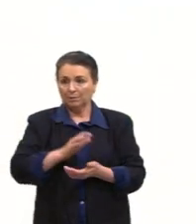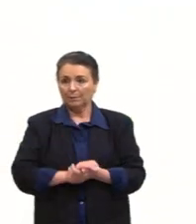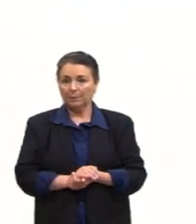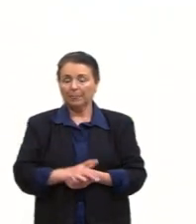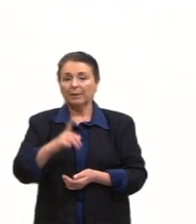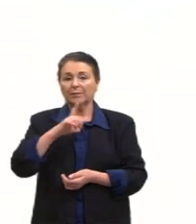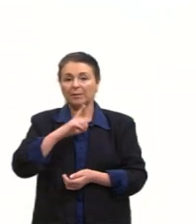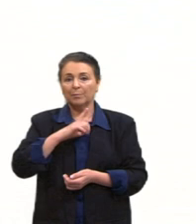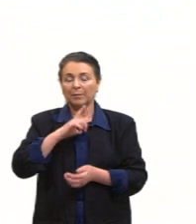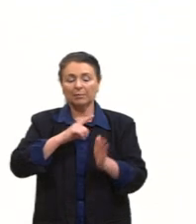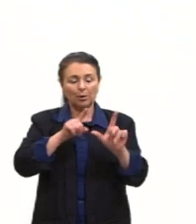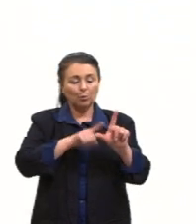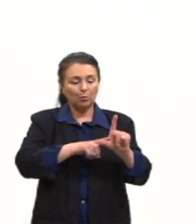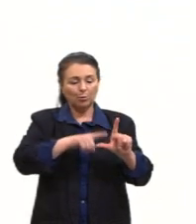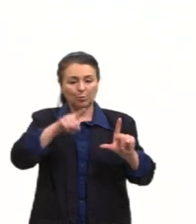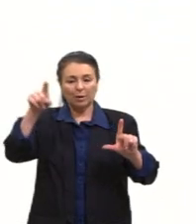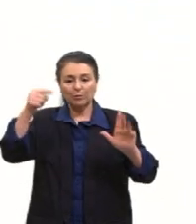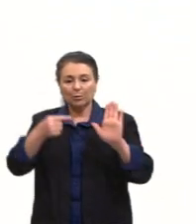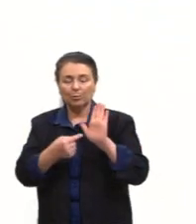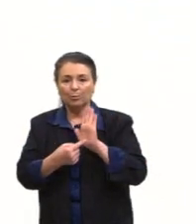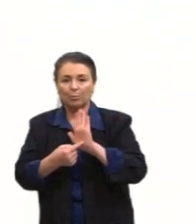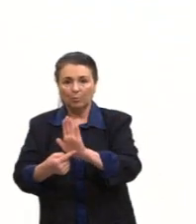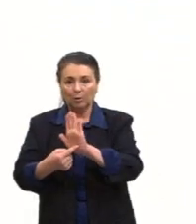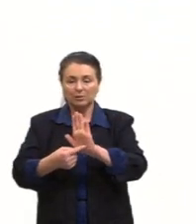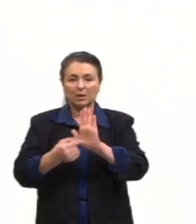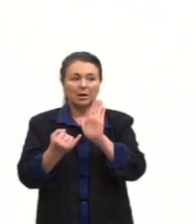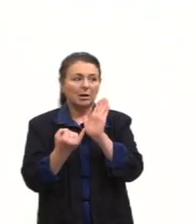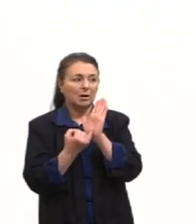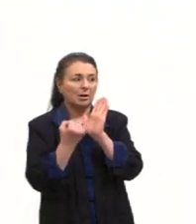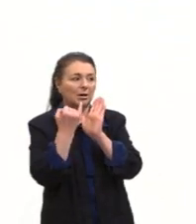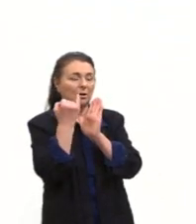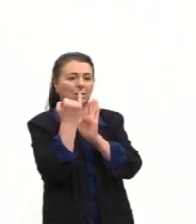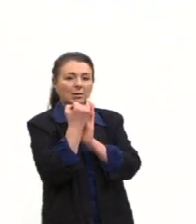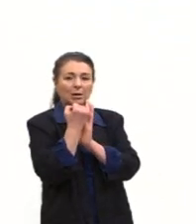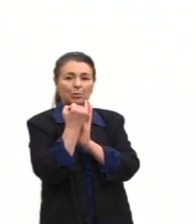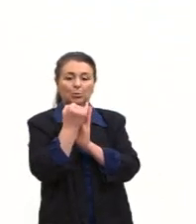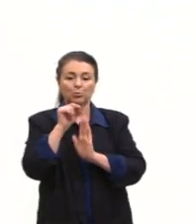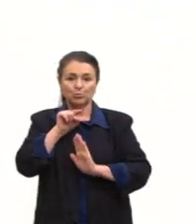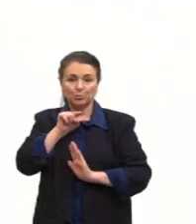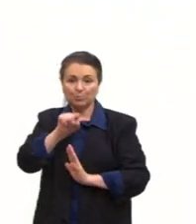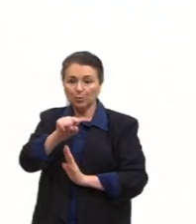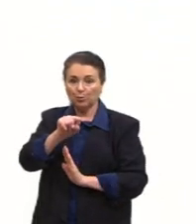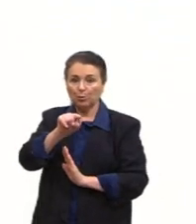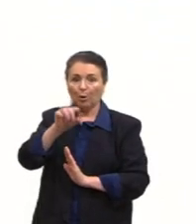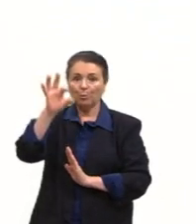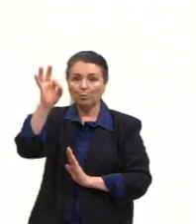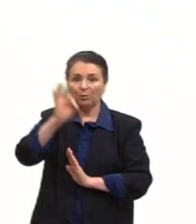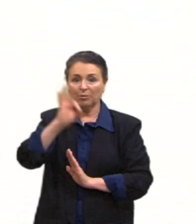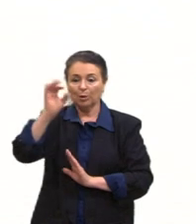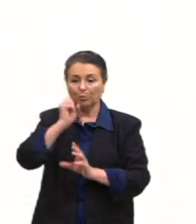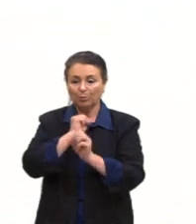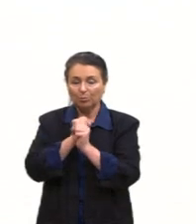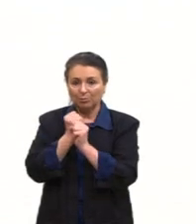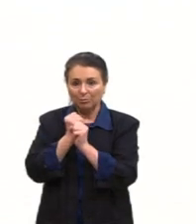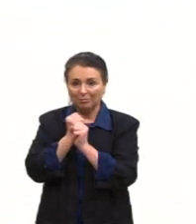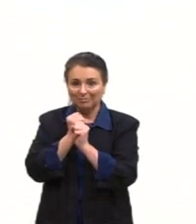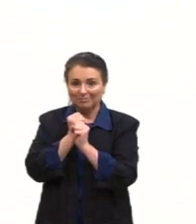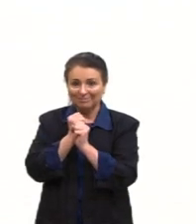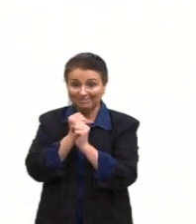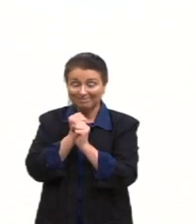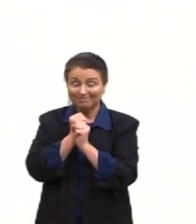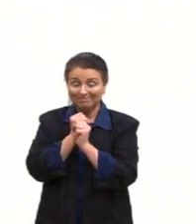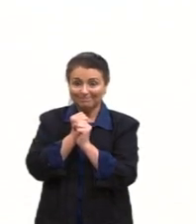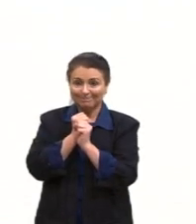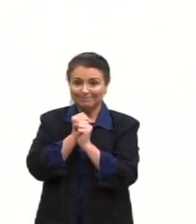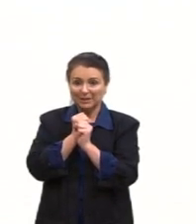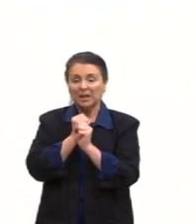Aqui tem um gráfico que mostra que tinha inflação de mil por cento ao ano. Então, quer dizer